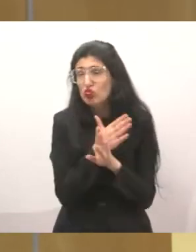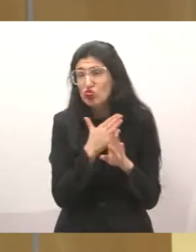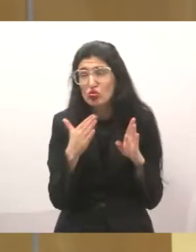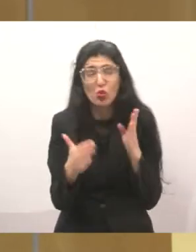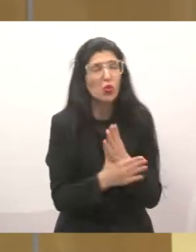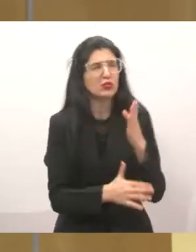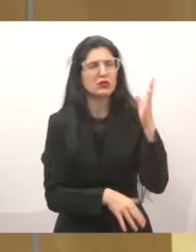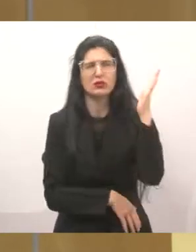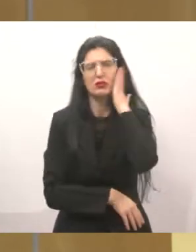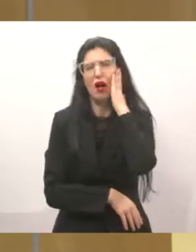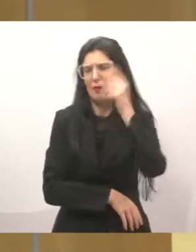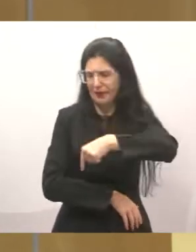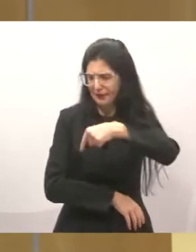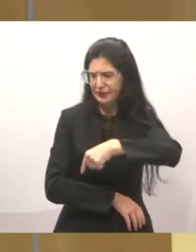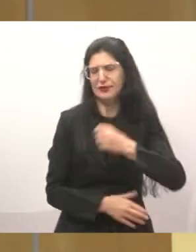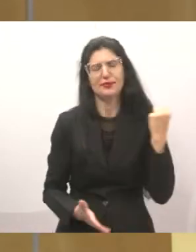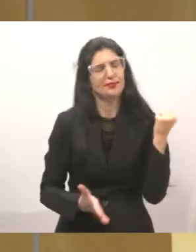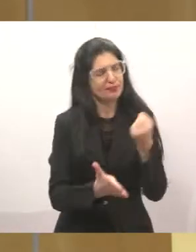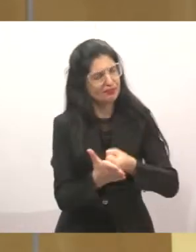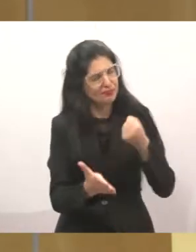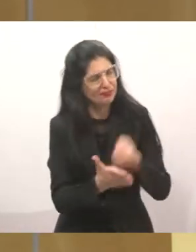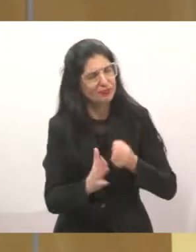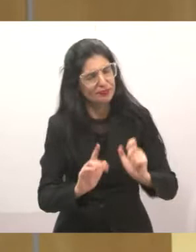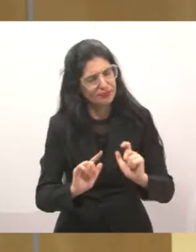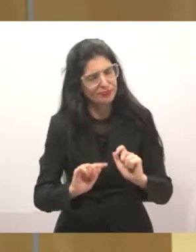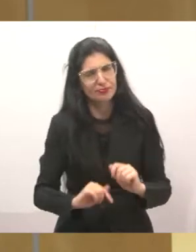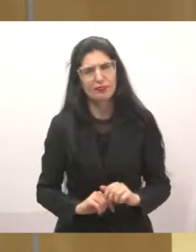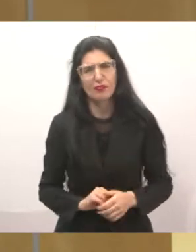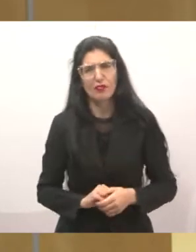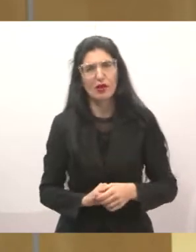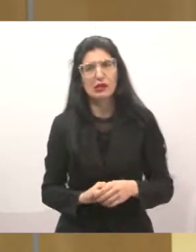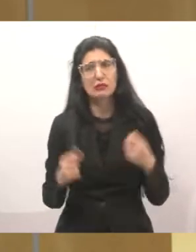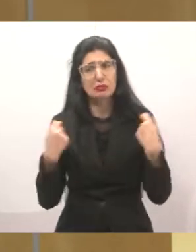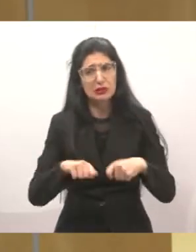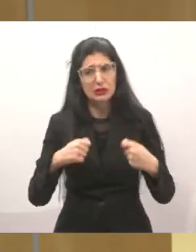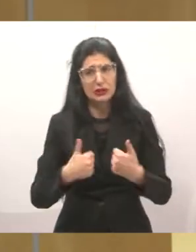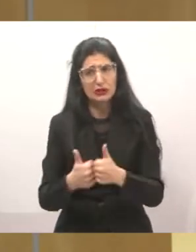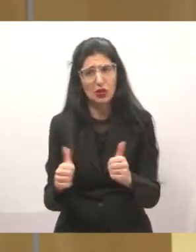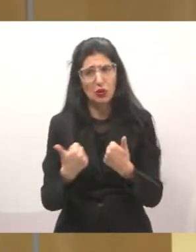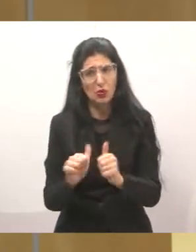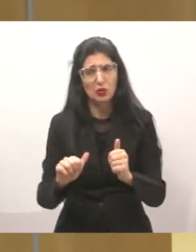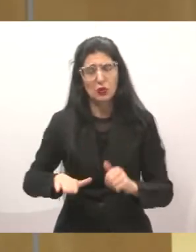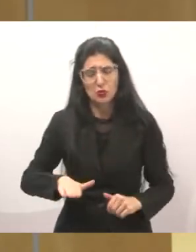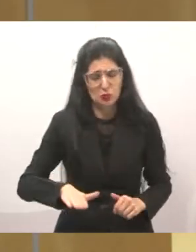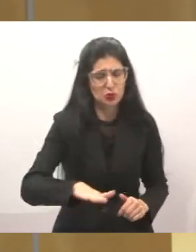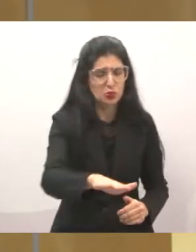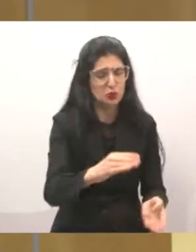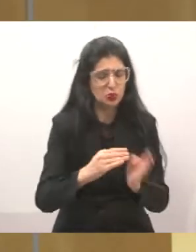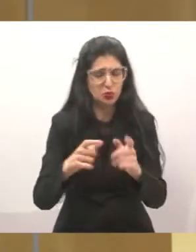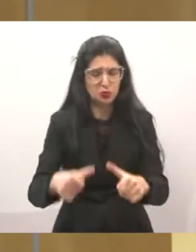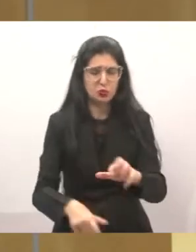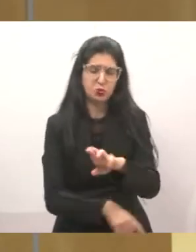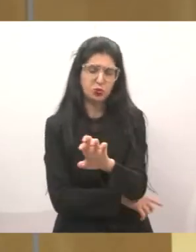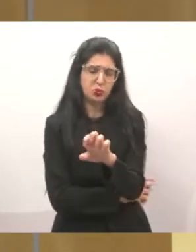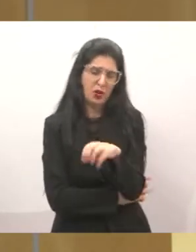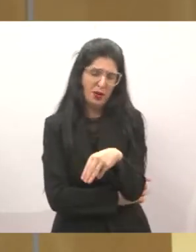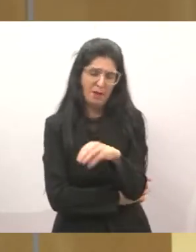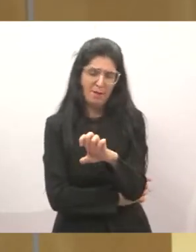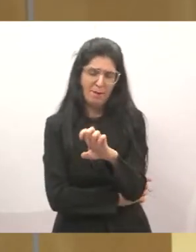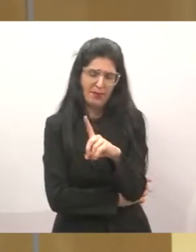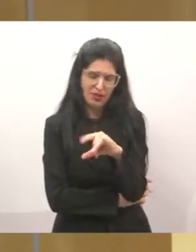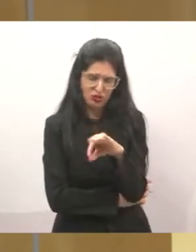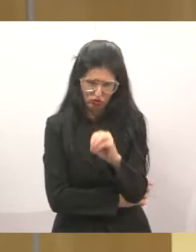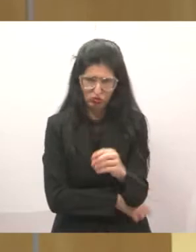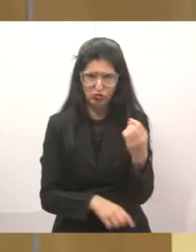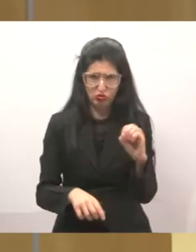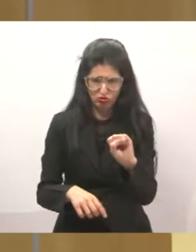sabem a luta que a gente tem para voltar o ônibus convencional ali, naquela região do Remédio, que hoje são três